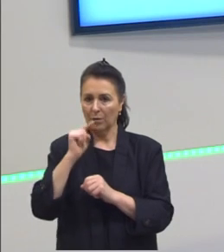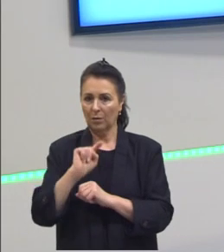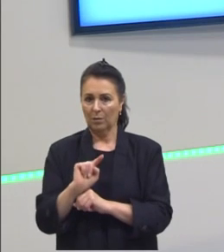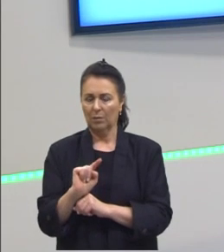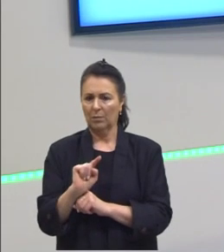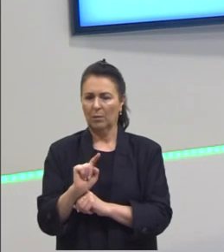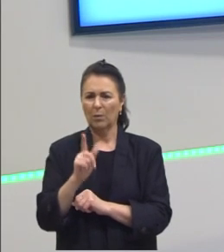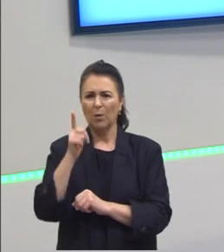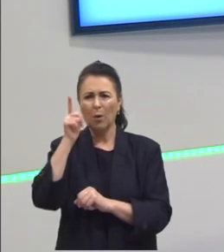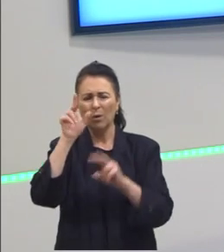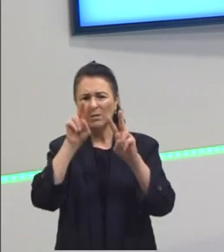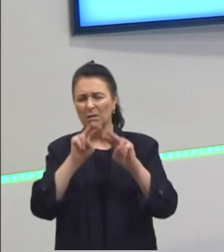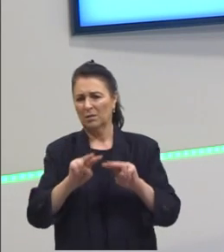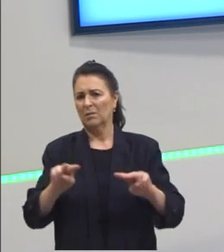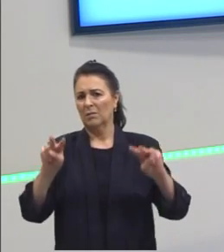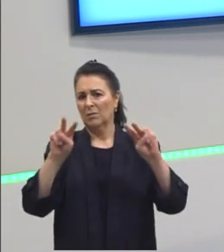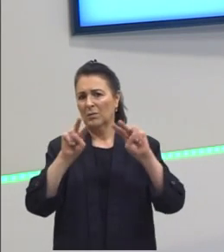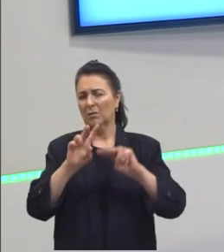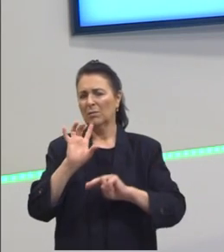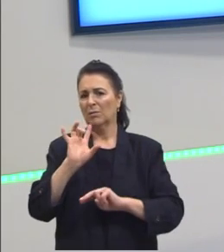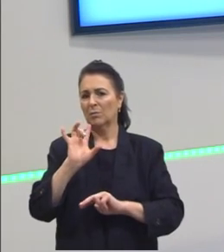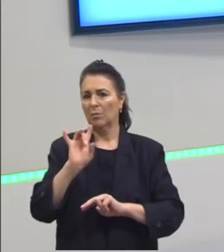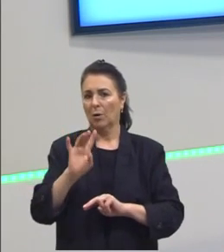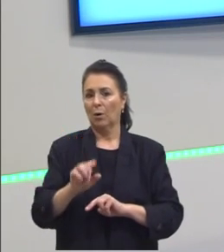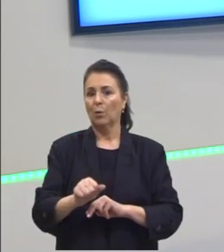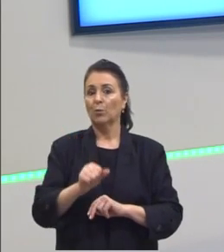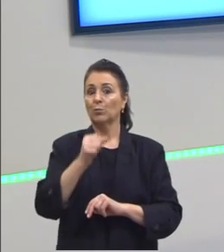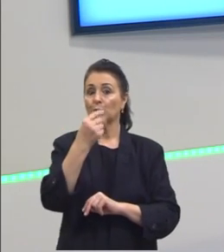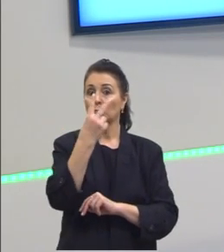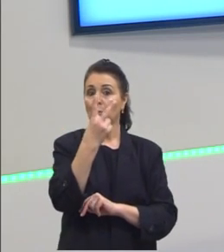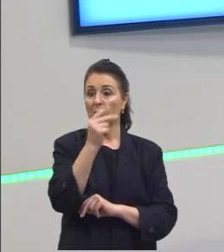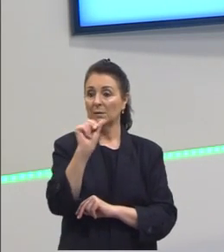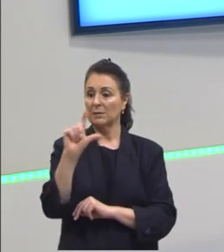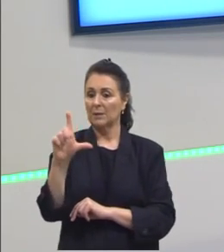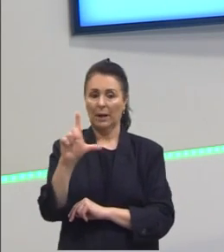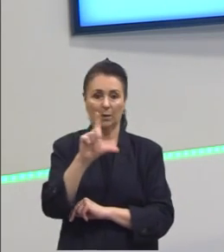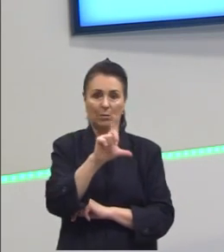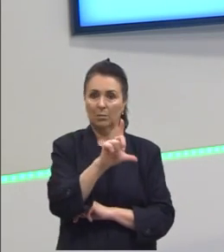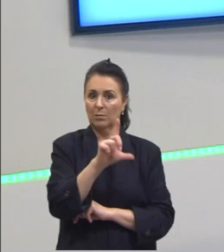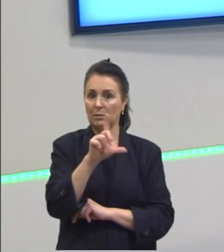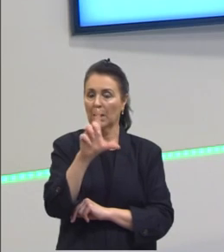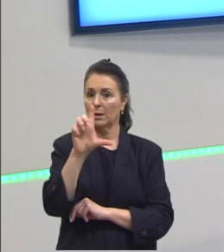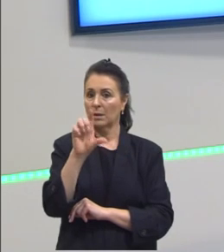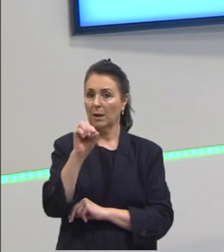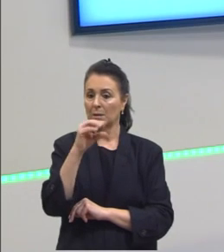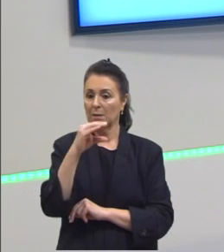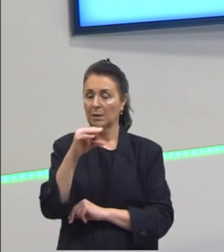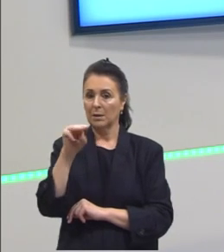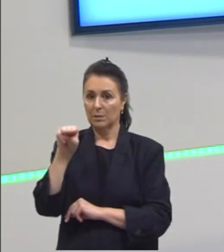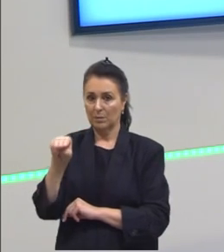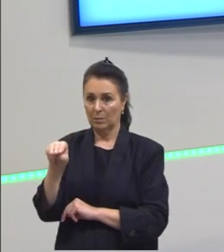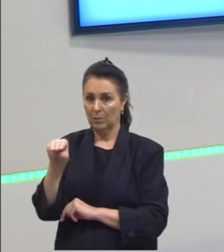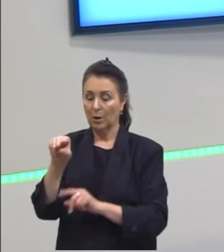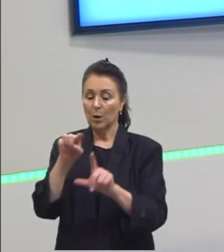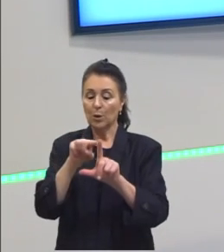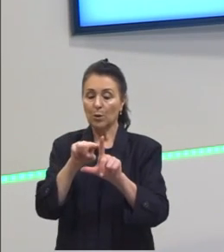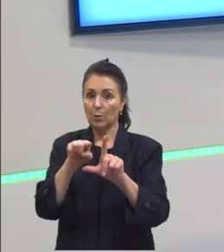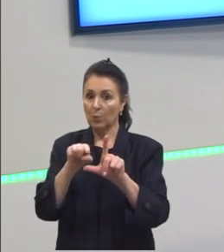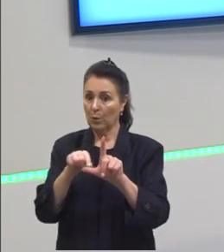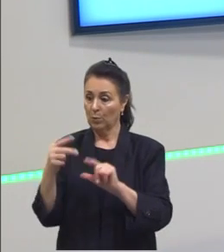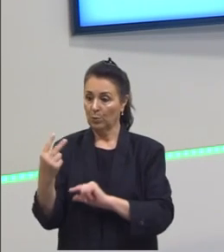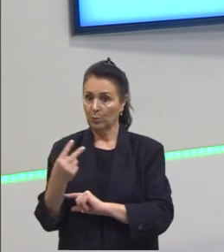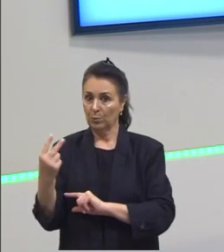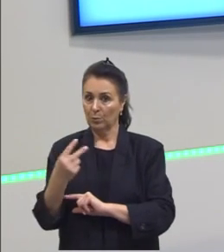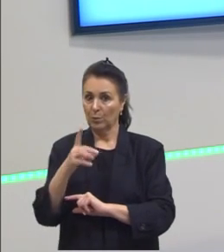não consegue visualizar que os dois lados medem 10 centímetros que eles são iguais ou que o ângulo formado entre eles